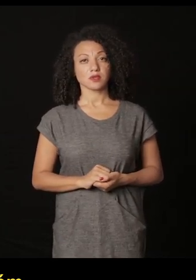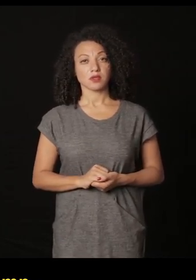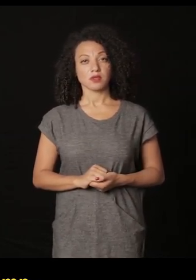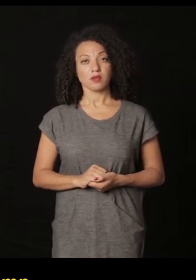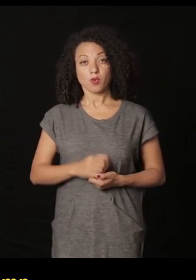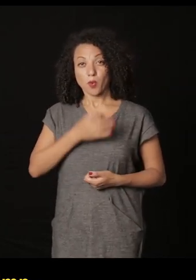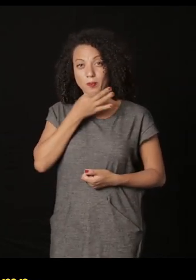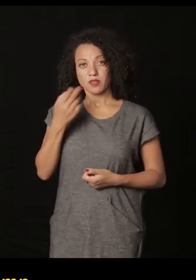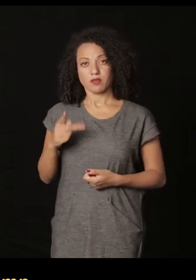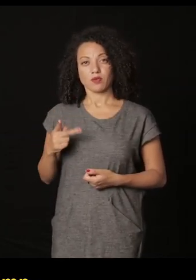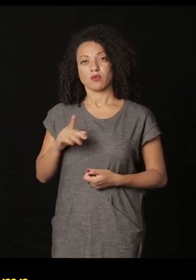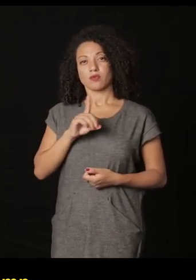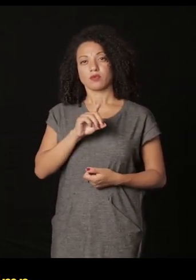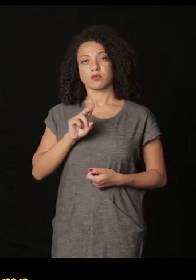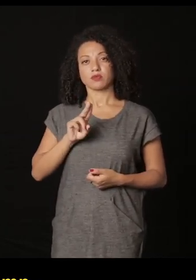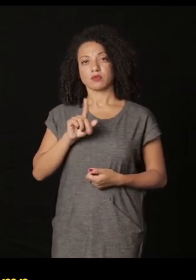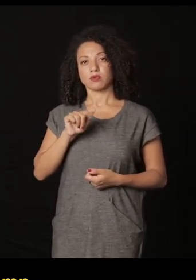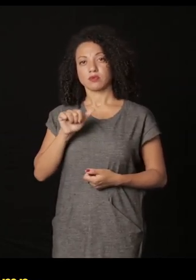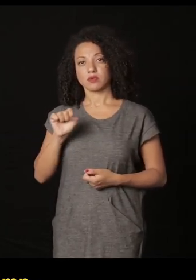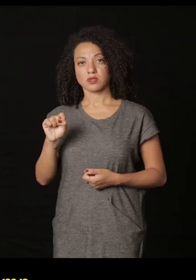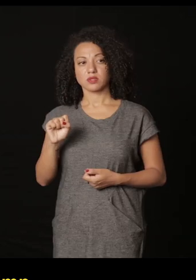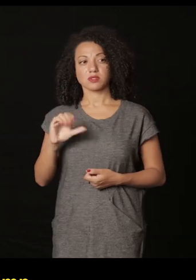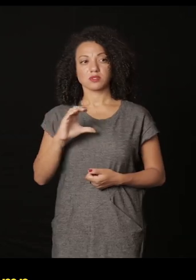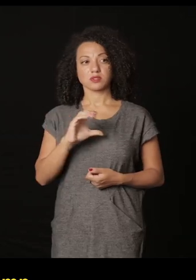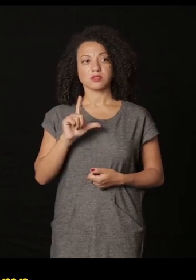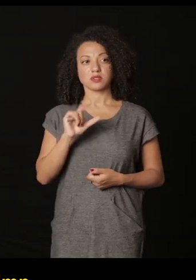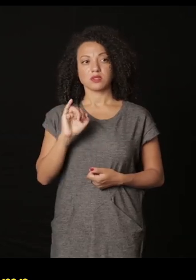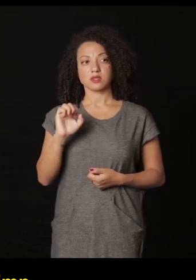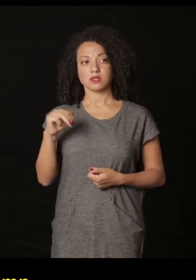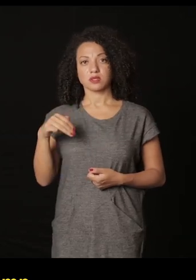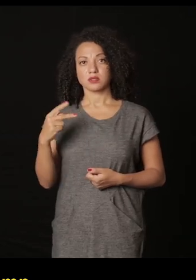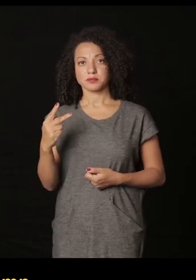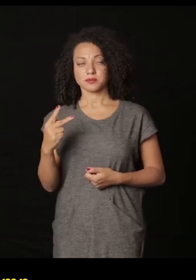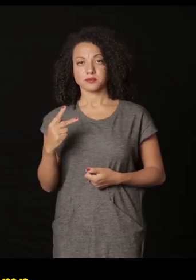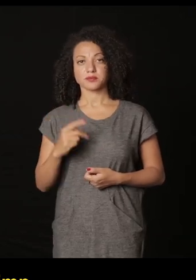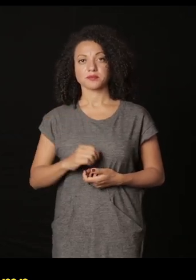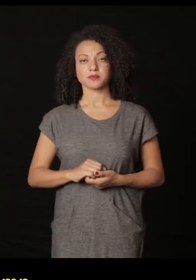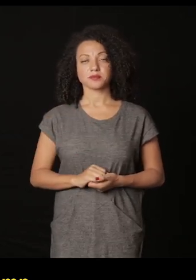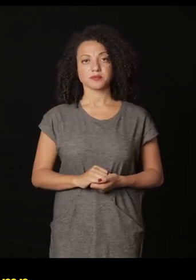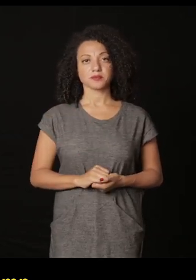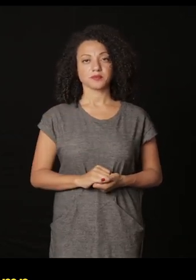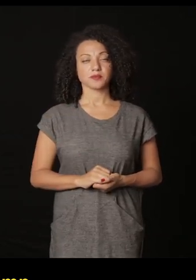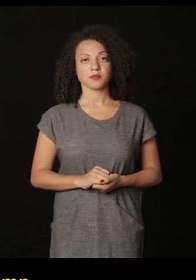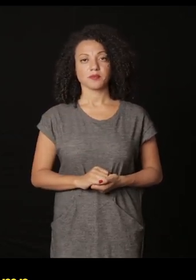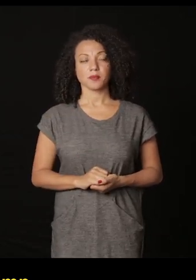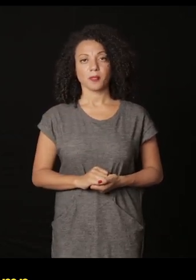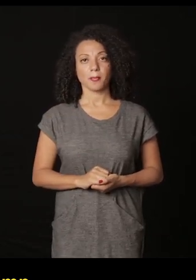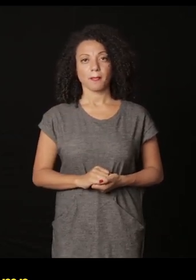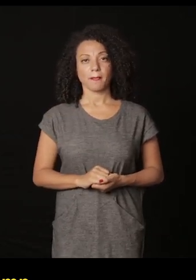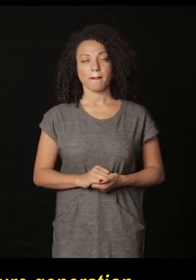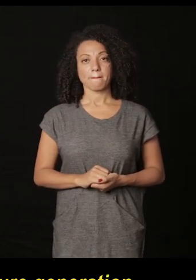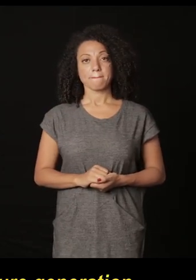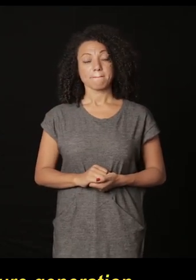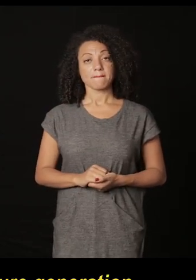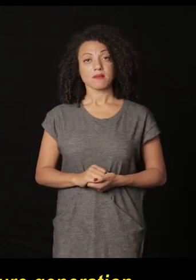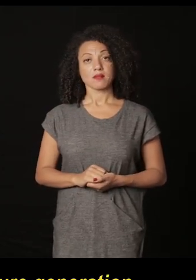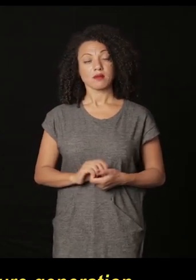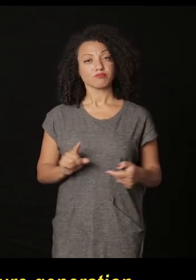para o teórico Douglas Crimp